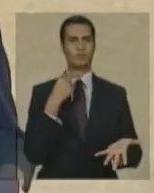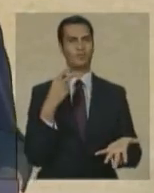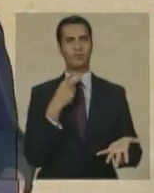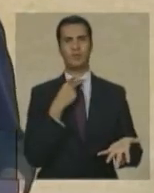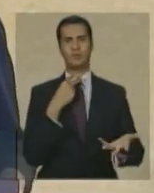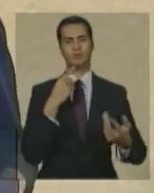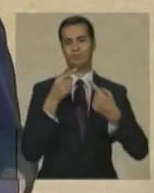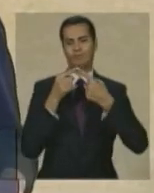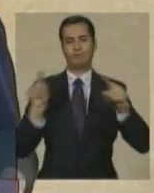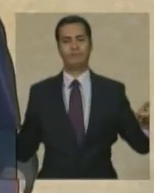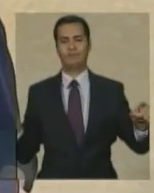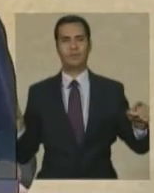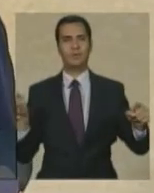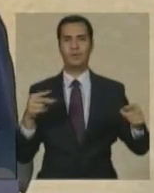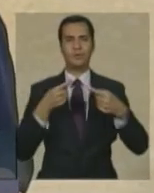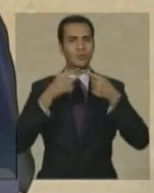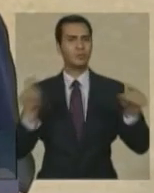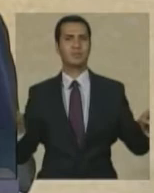de passarem